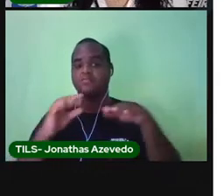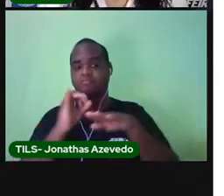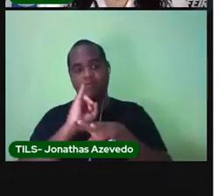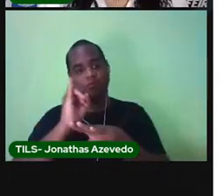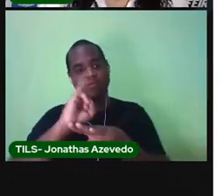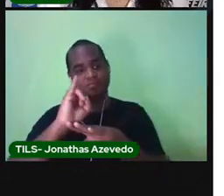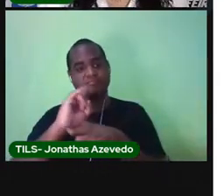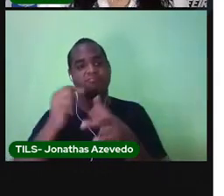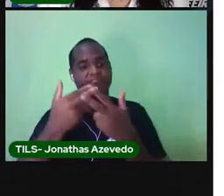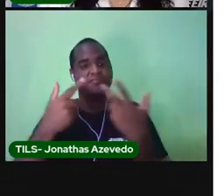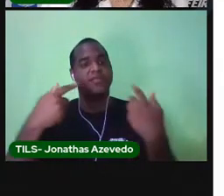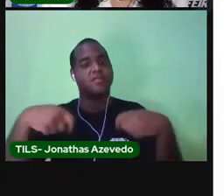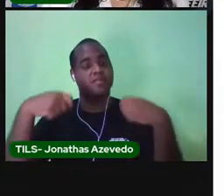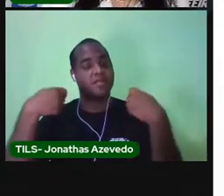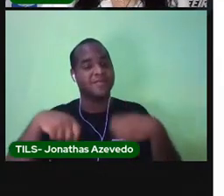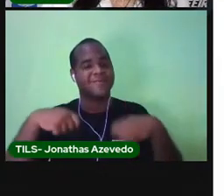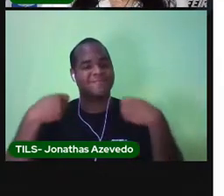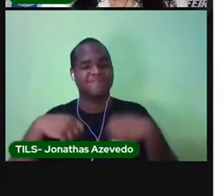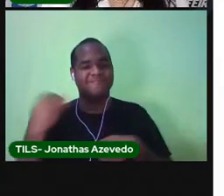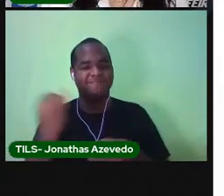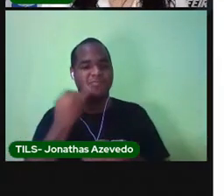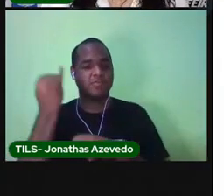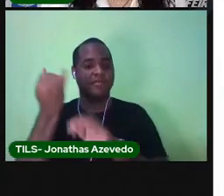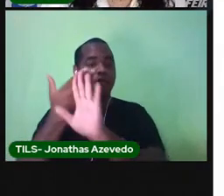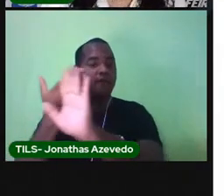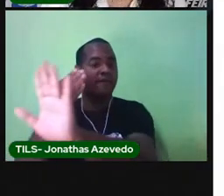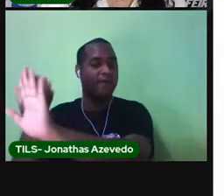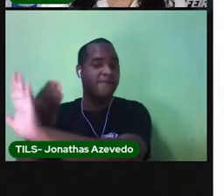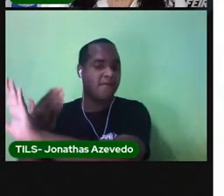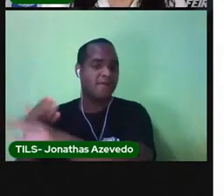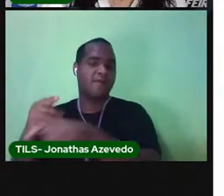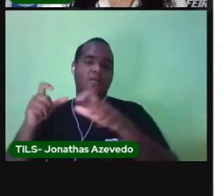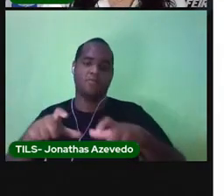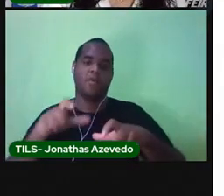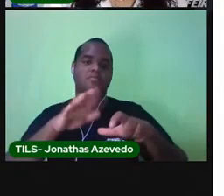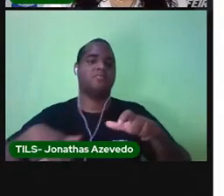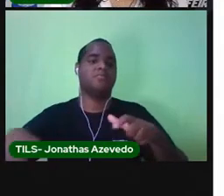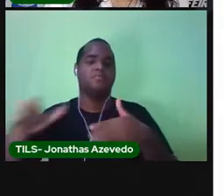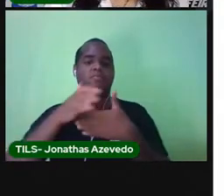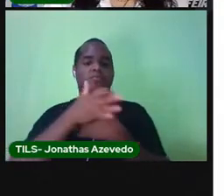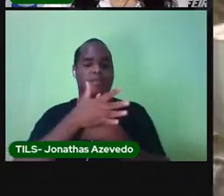e elas precisam estar muito afastadas das cidades.